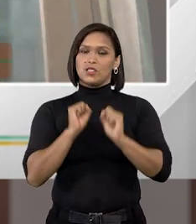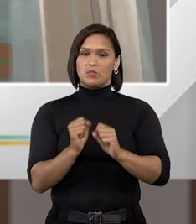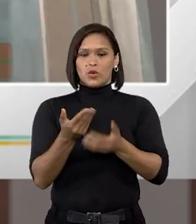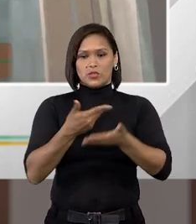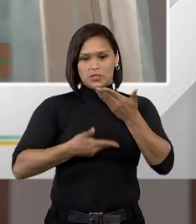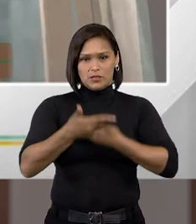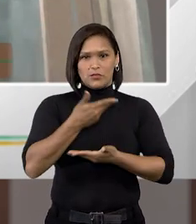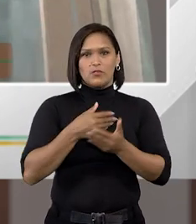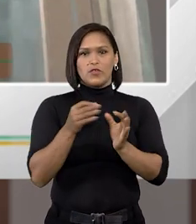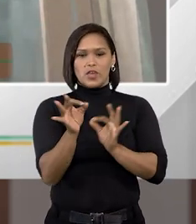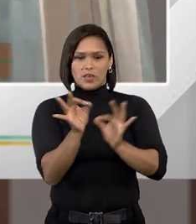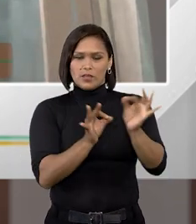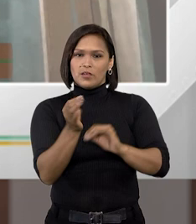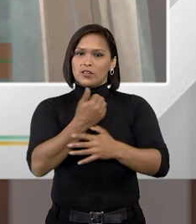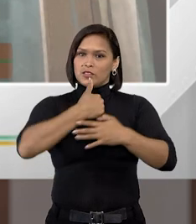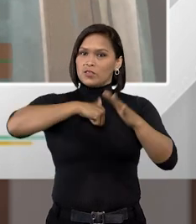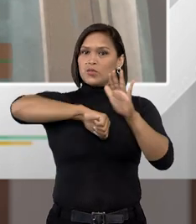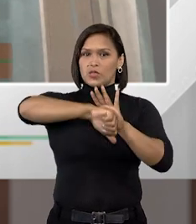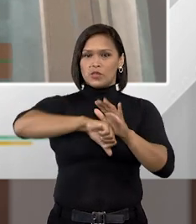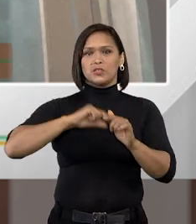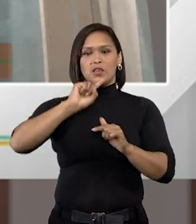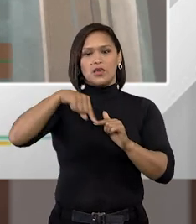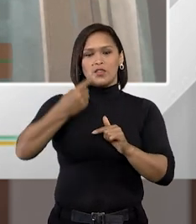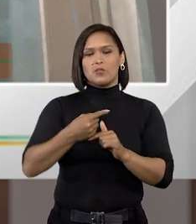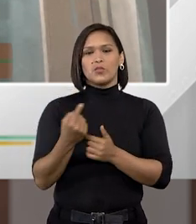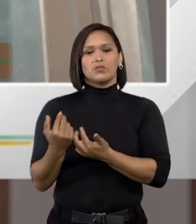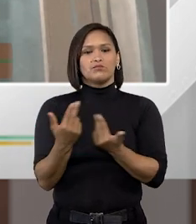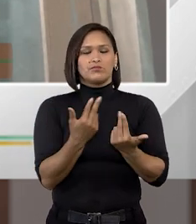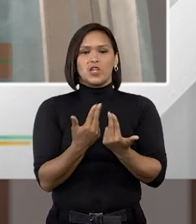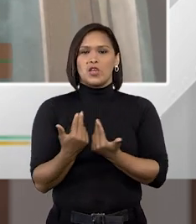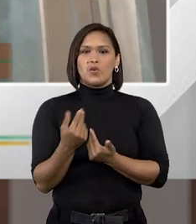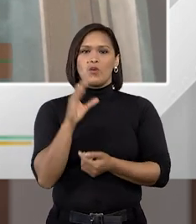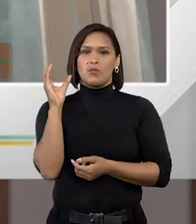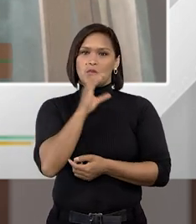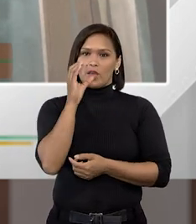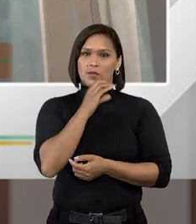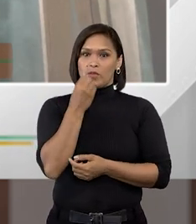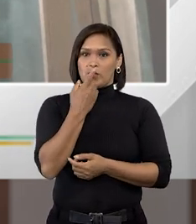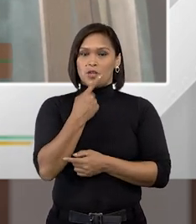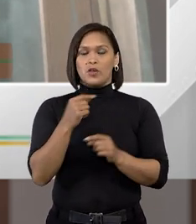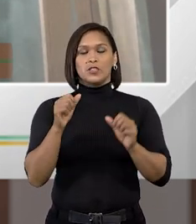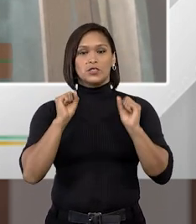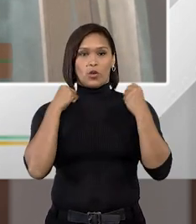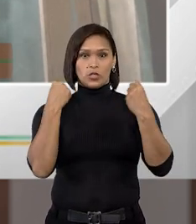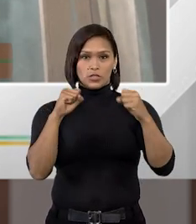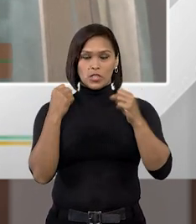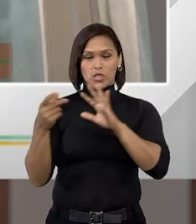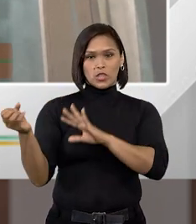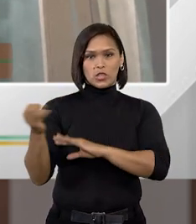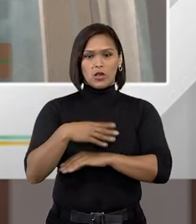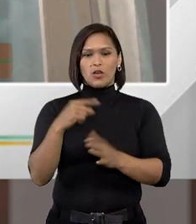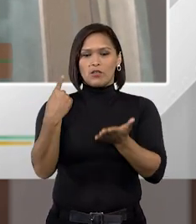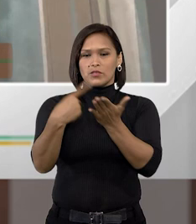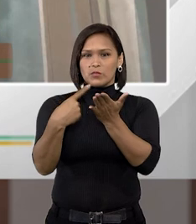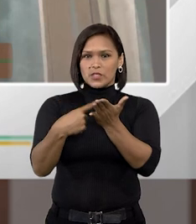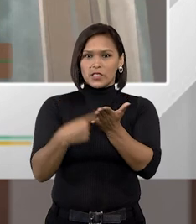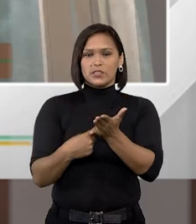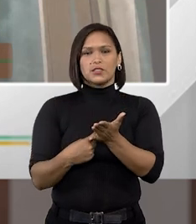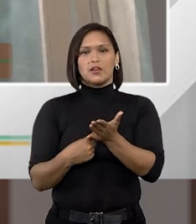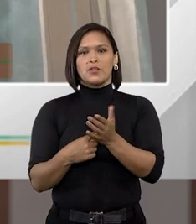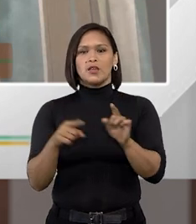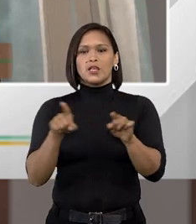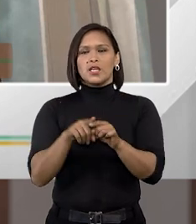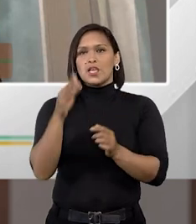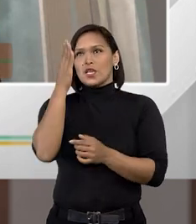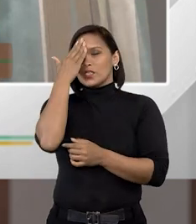sim se envolver no mundo do crime e consequentemente não seria a medida mais eficaz então a gente torce para novas medidas de aplicação quem sabe